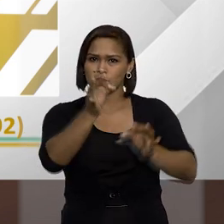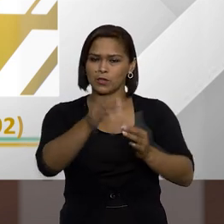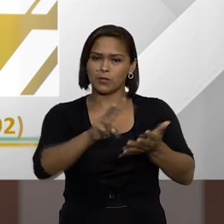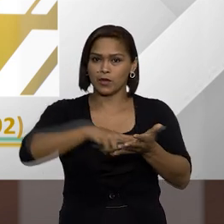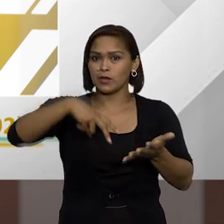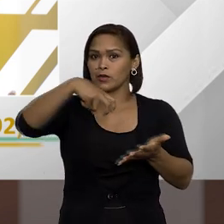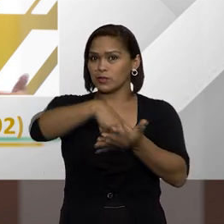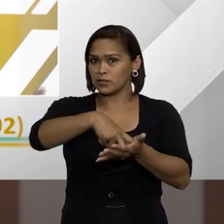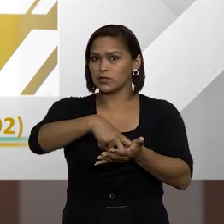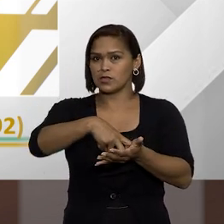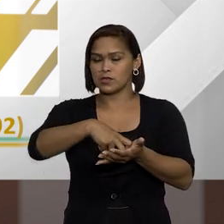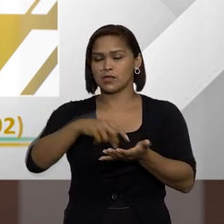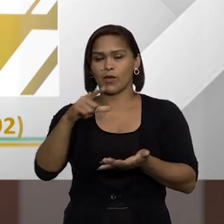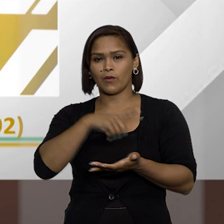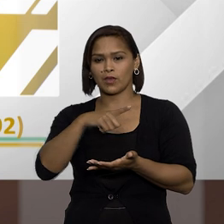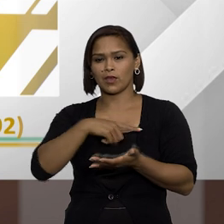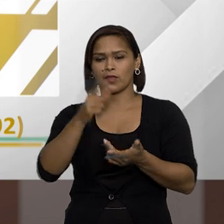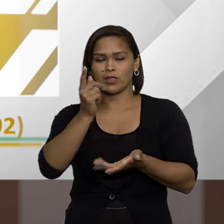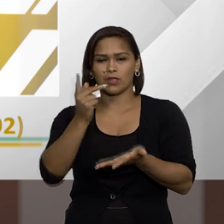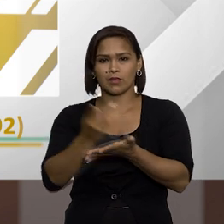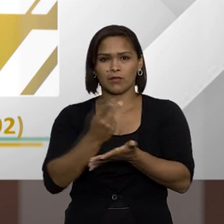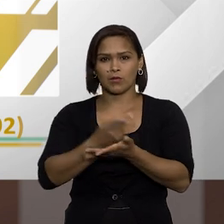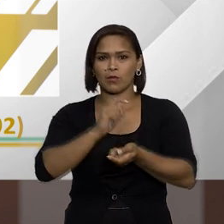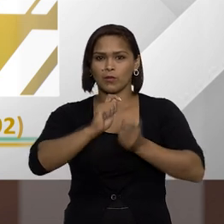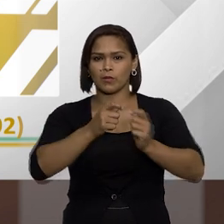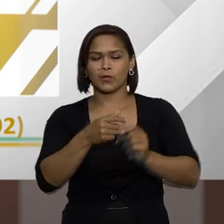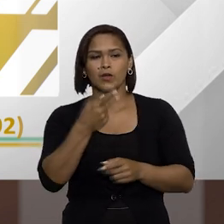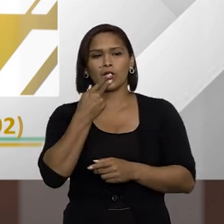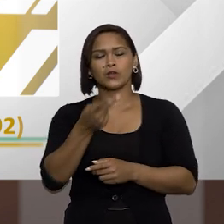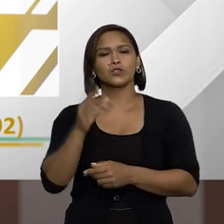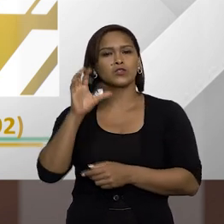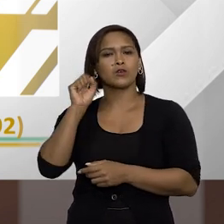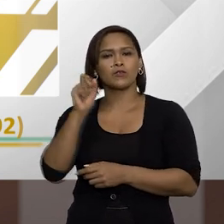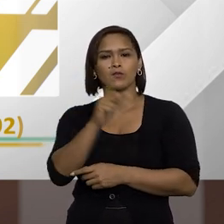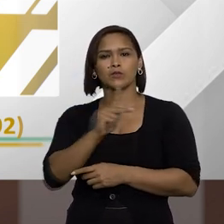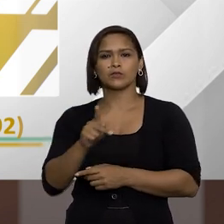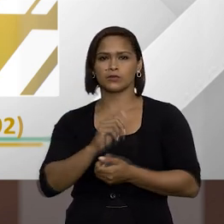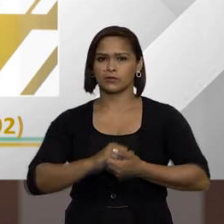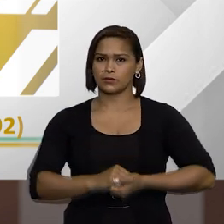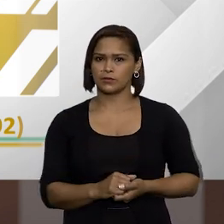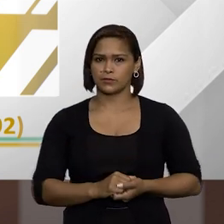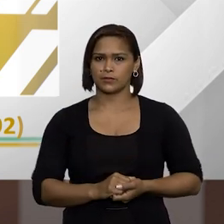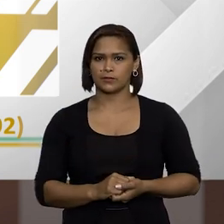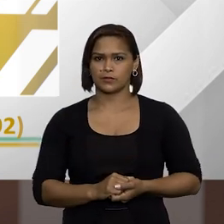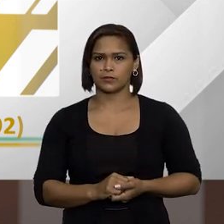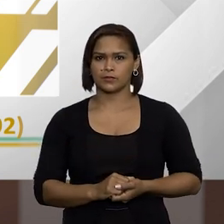da condenação imposta em ação de improbidade eu gostaria de ouvir então o professor Thalios